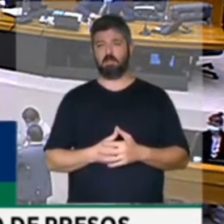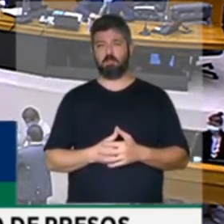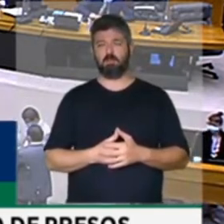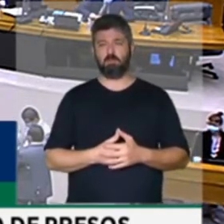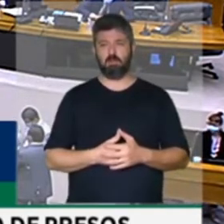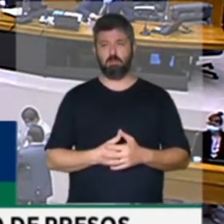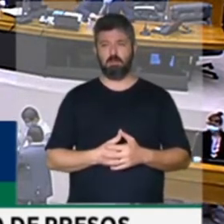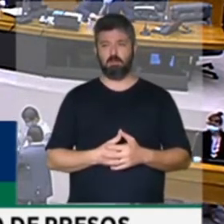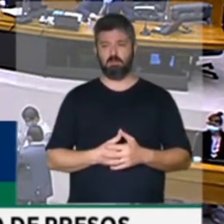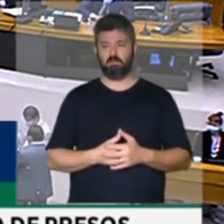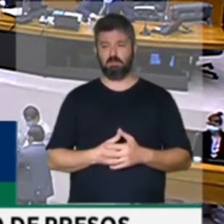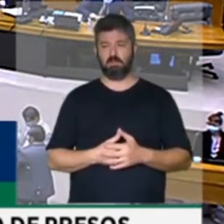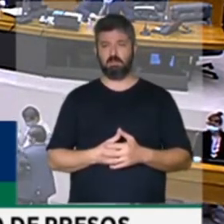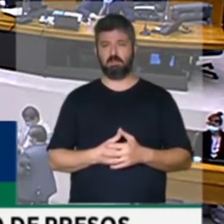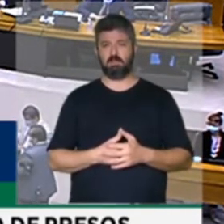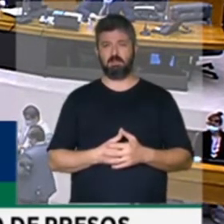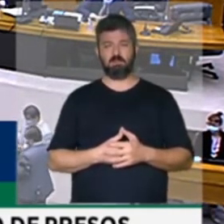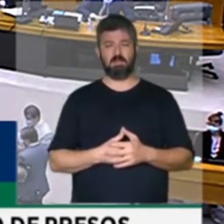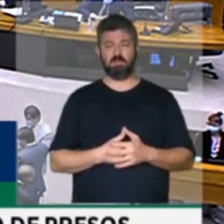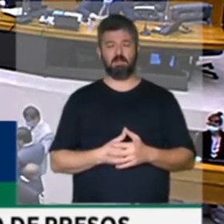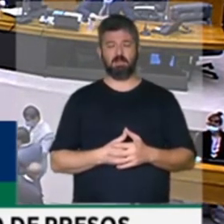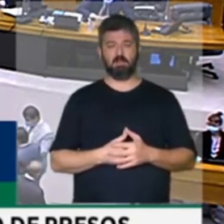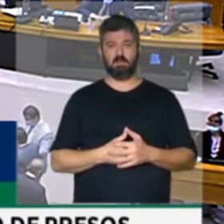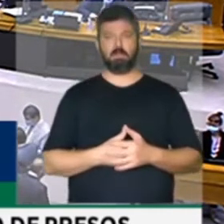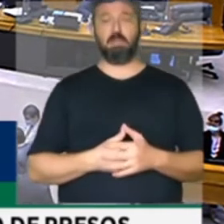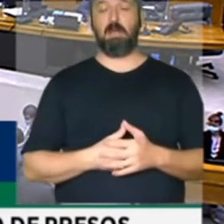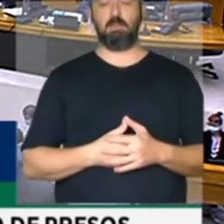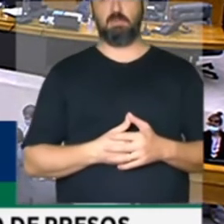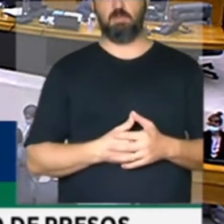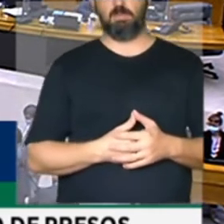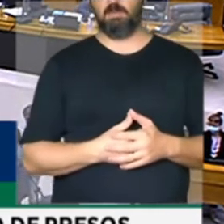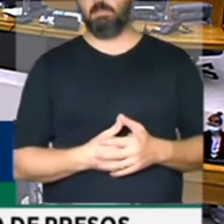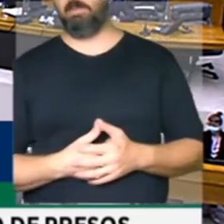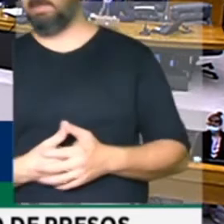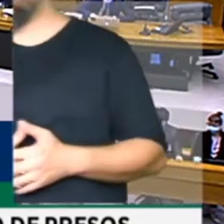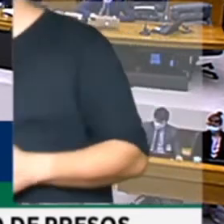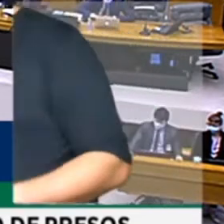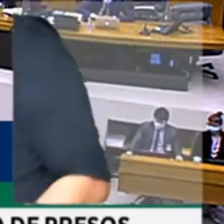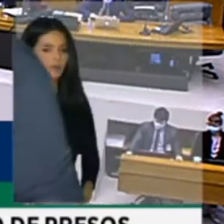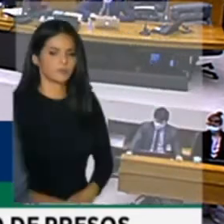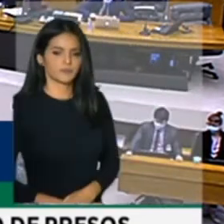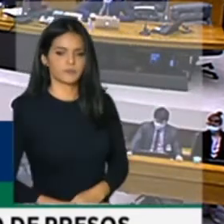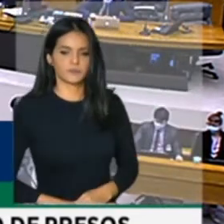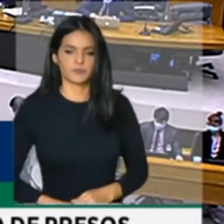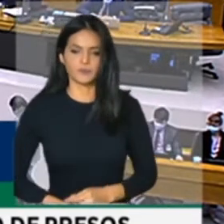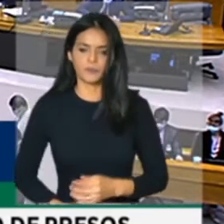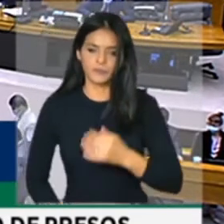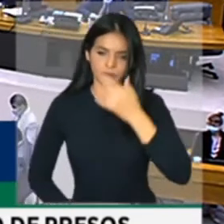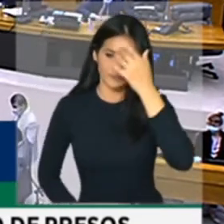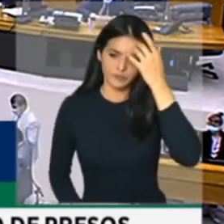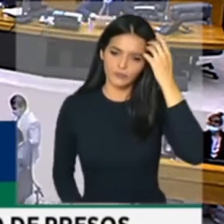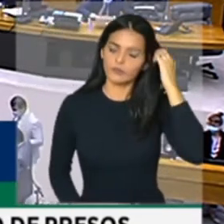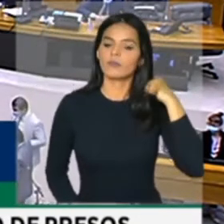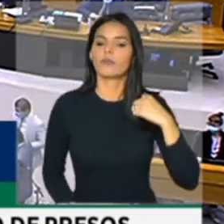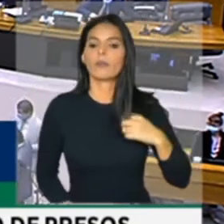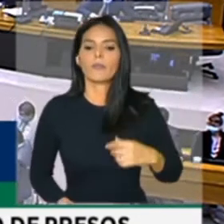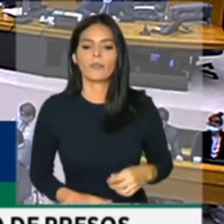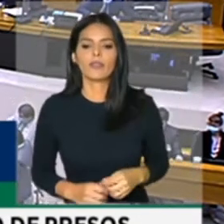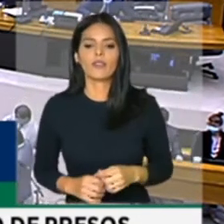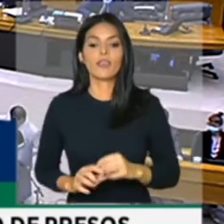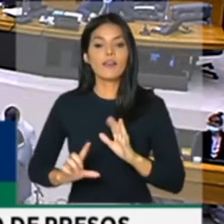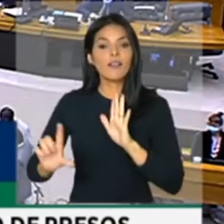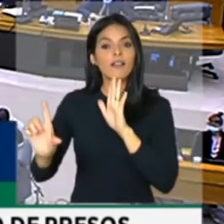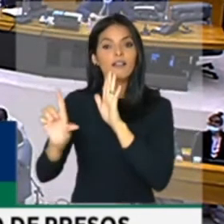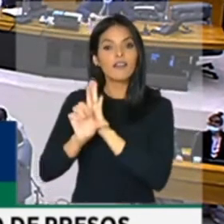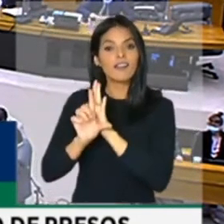A lei de execuções penais, que é a que trata lá do regime disciplinar diferenciado, algo relativamente recente, e a lei